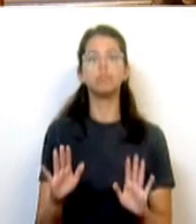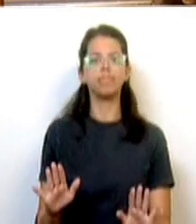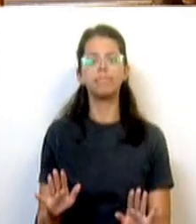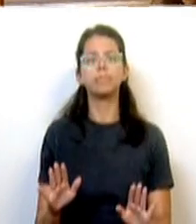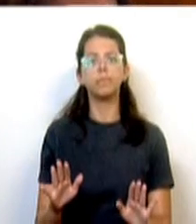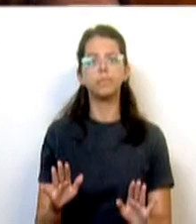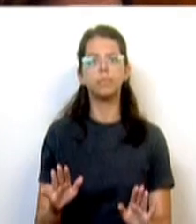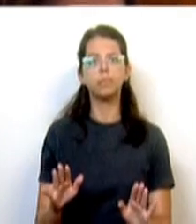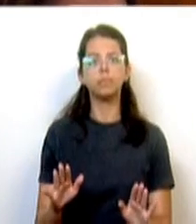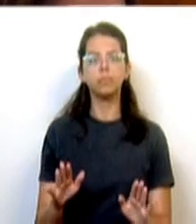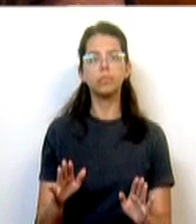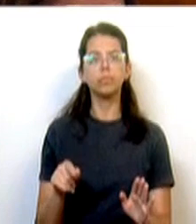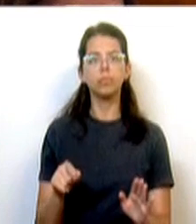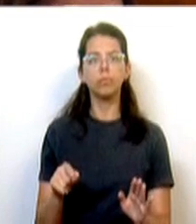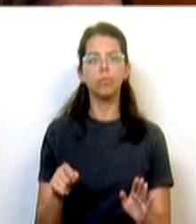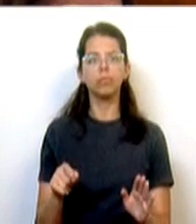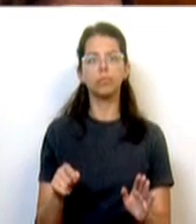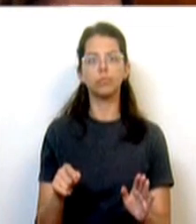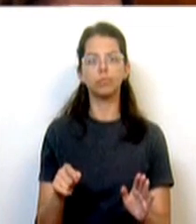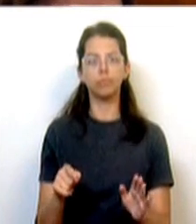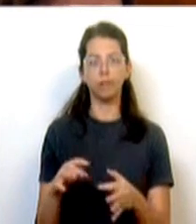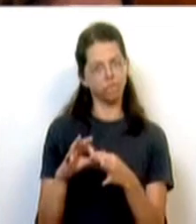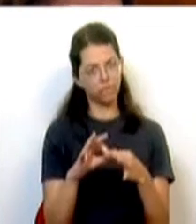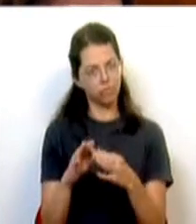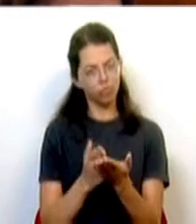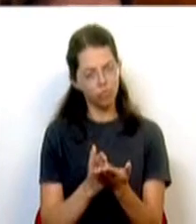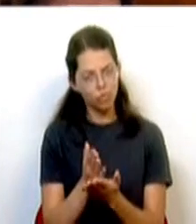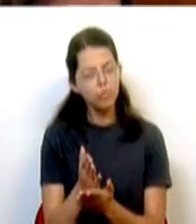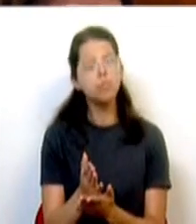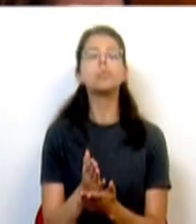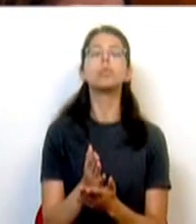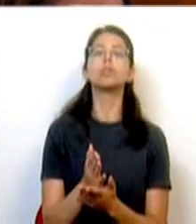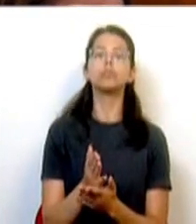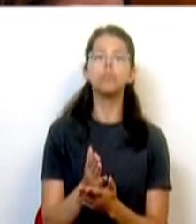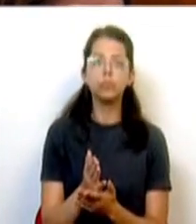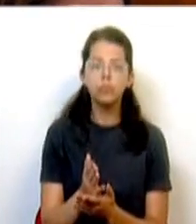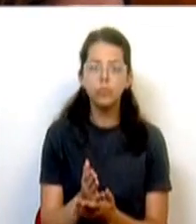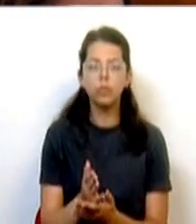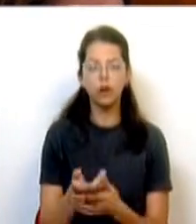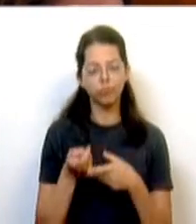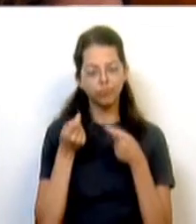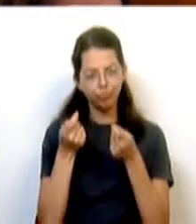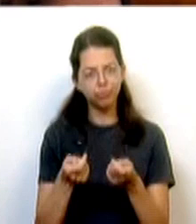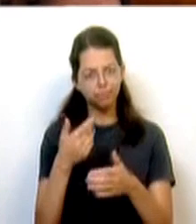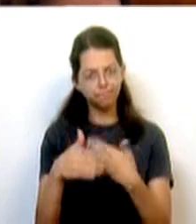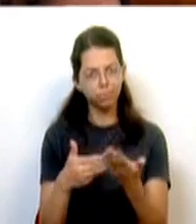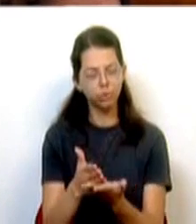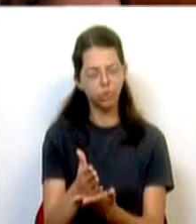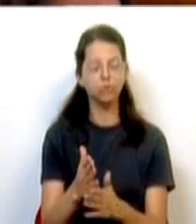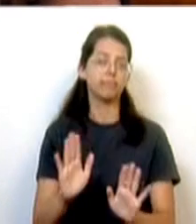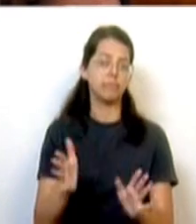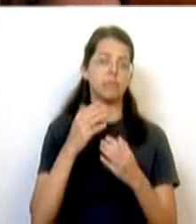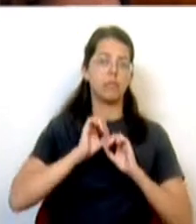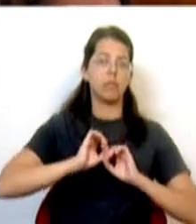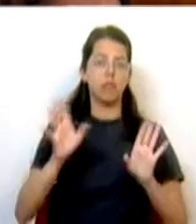manter essa cooperação e essa capacidade de investimento. naturalmente, e como já